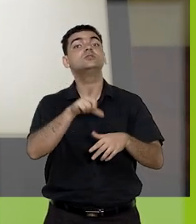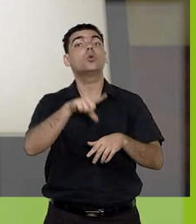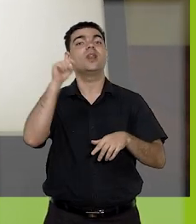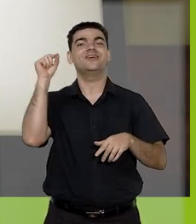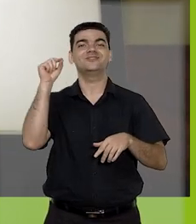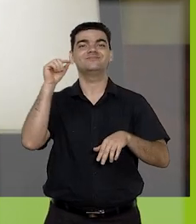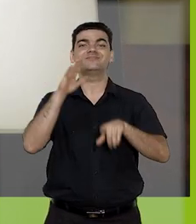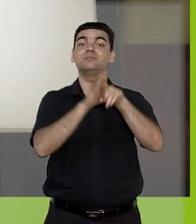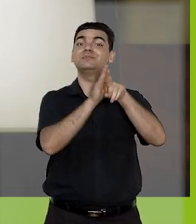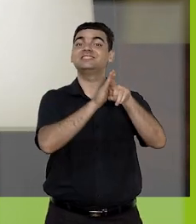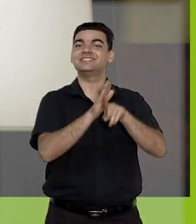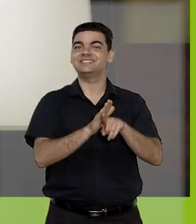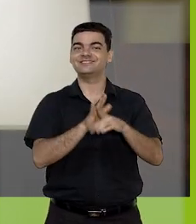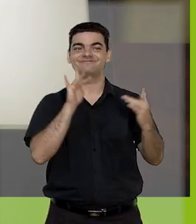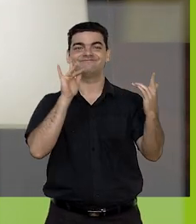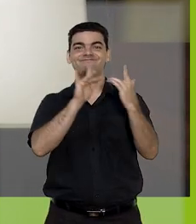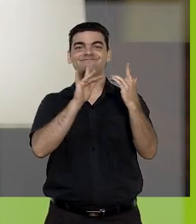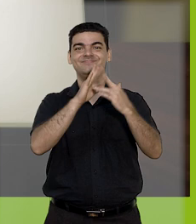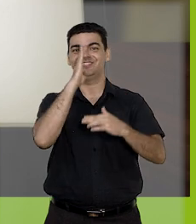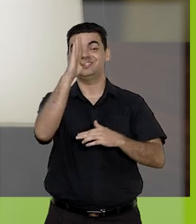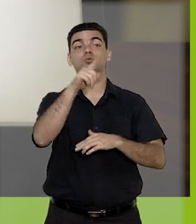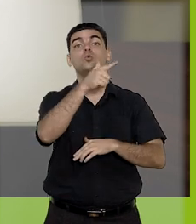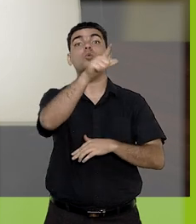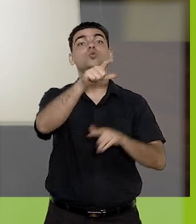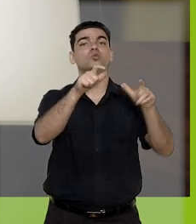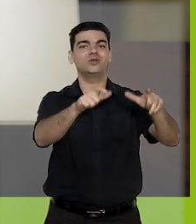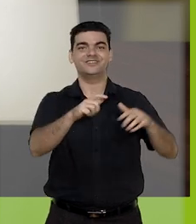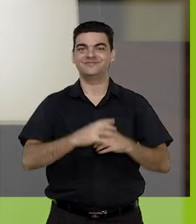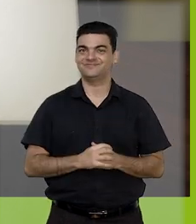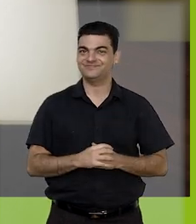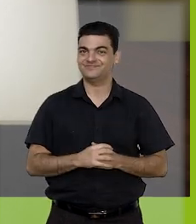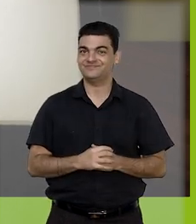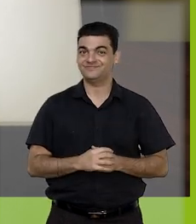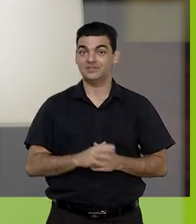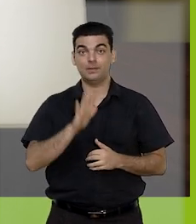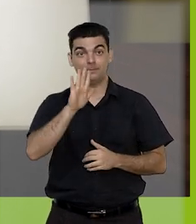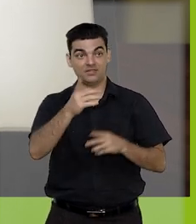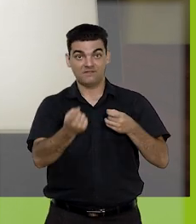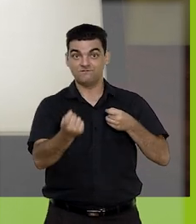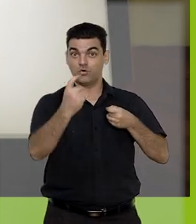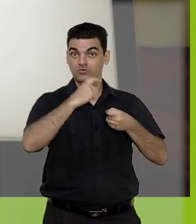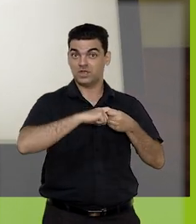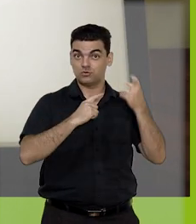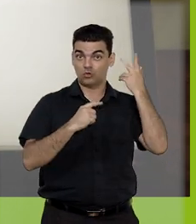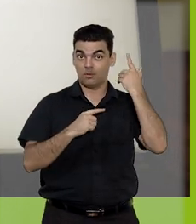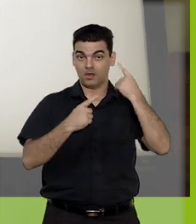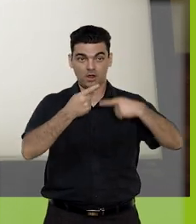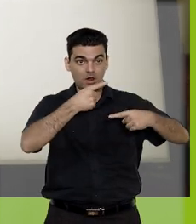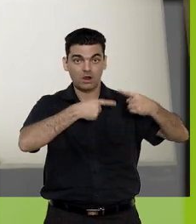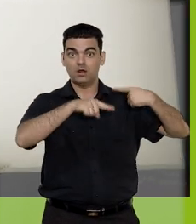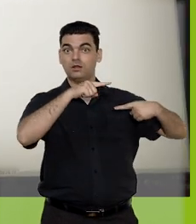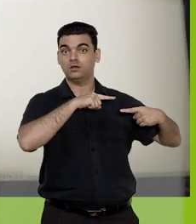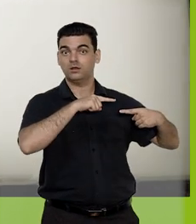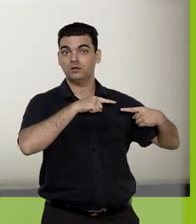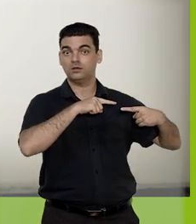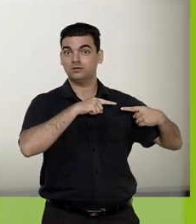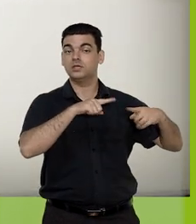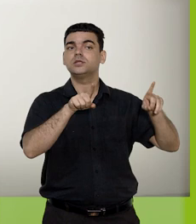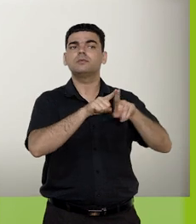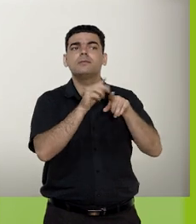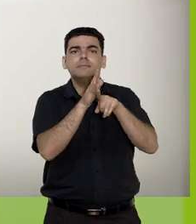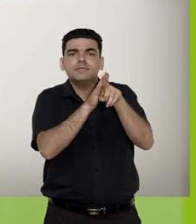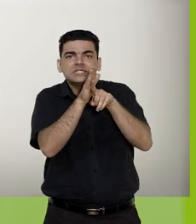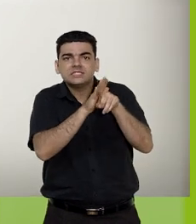documentos resultantes desse contato direto com outras unidades. Para retornar ao estado anterior da árvore do processo